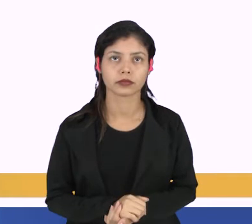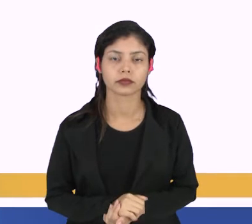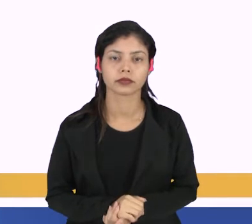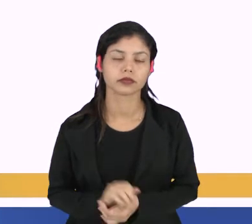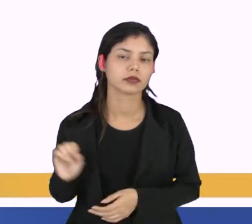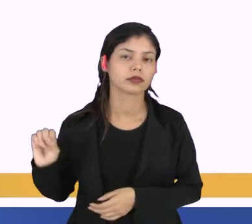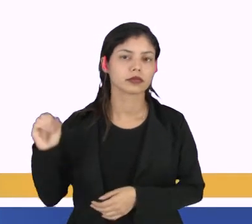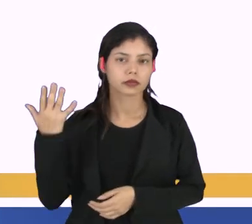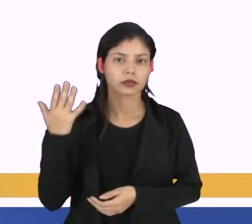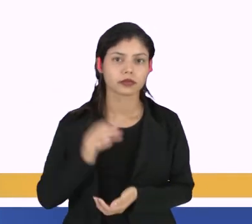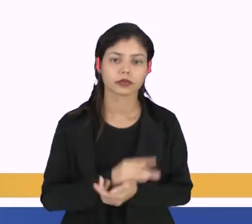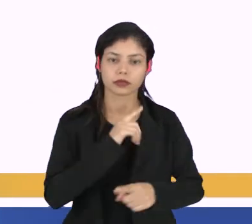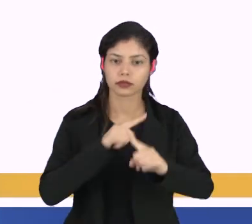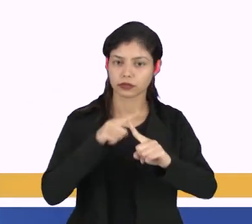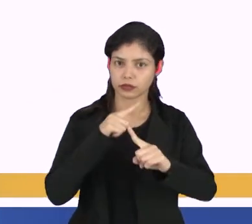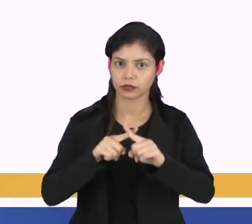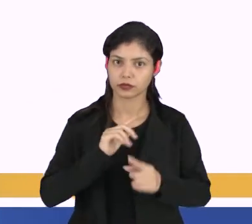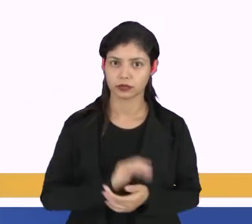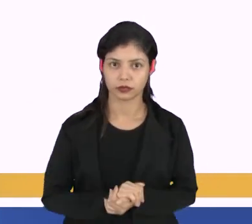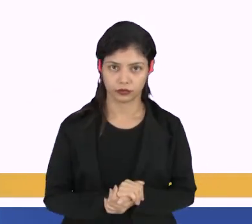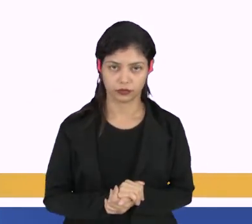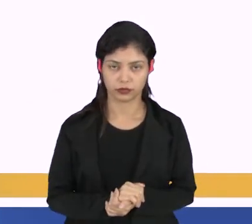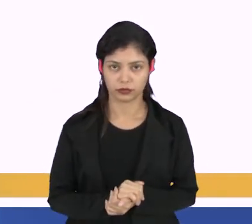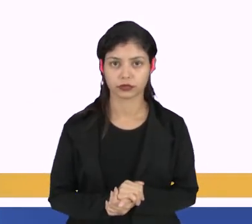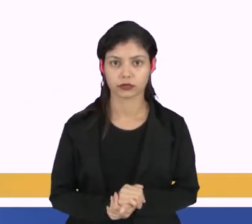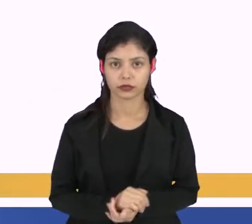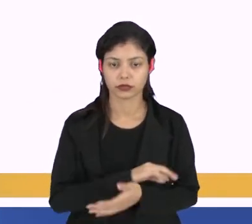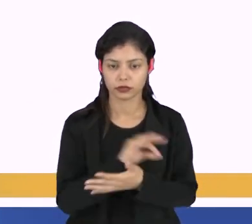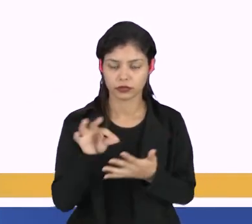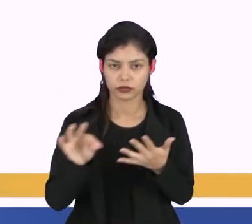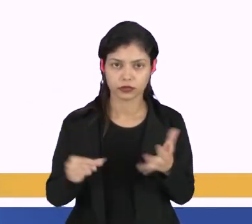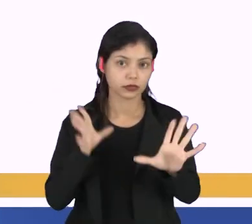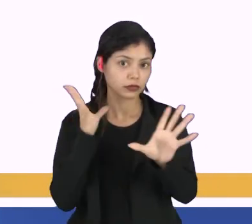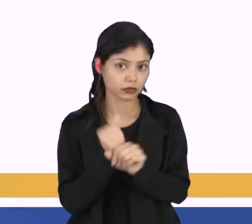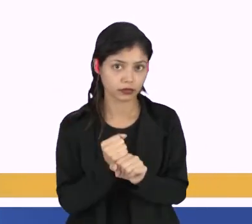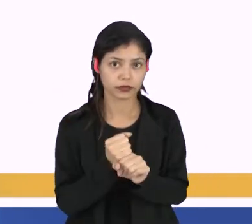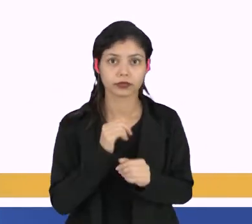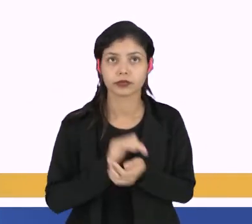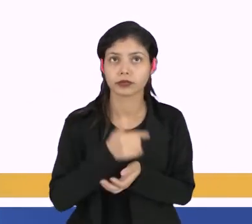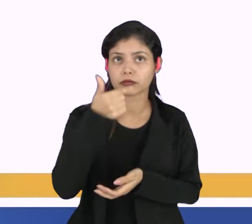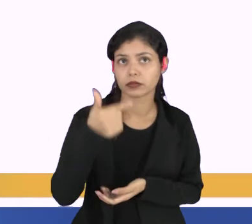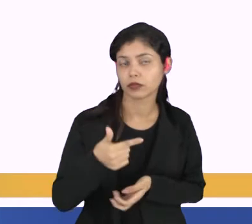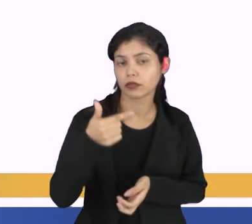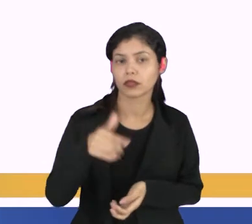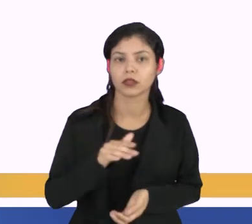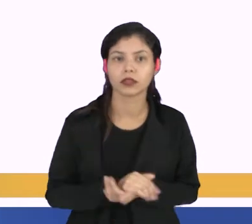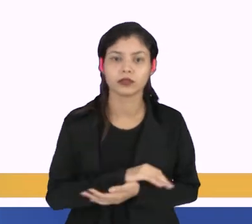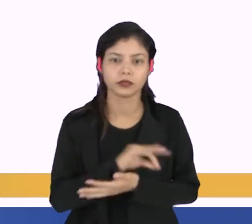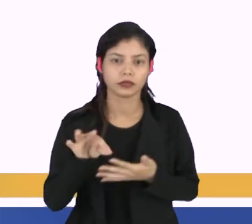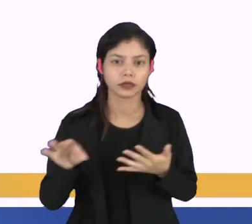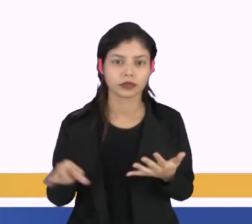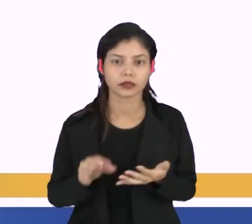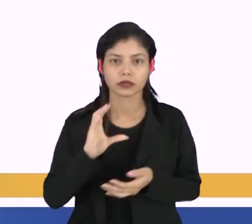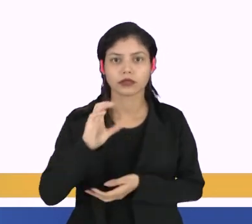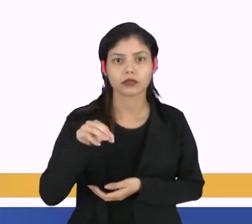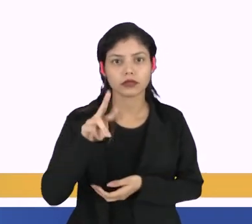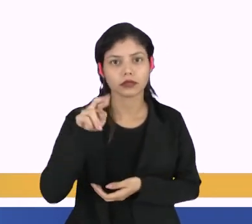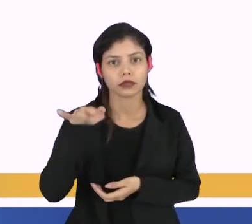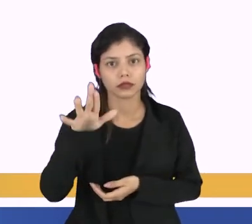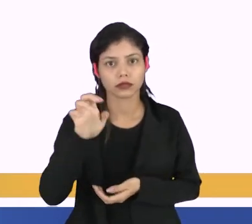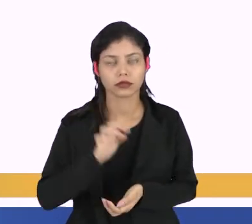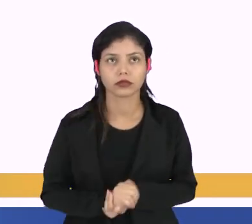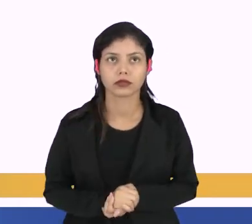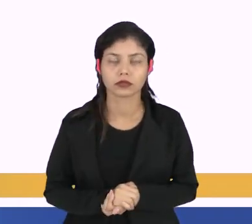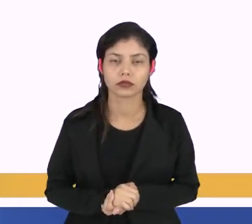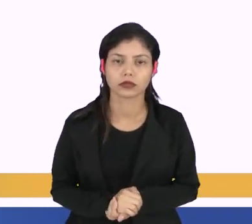caso, nós vamos multiplicar os elementos e somar os dois elementos concomitantes. Então, olha